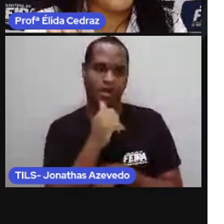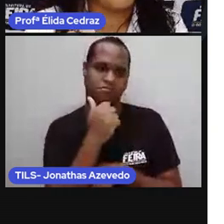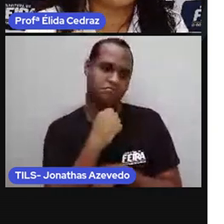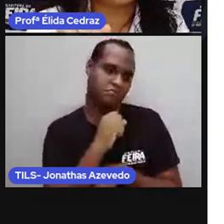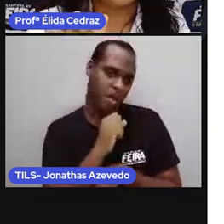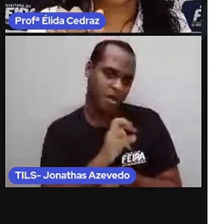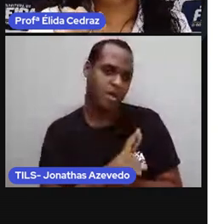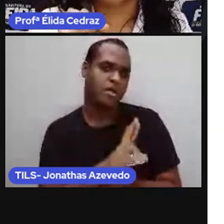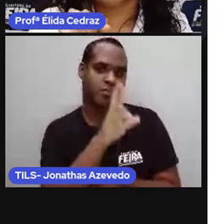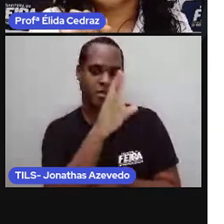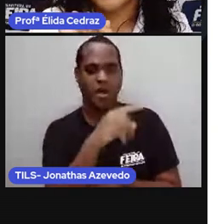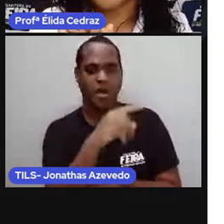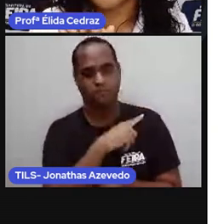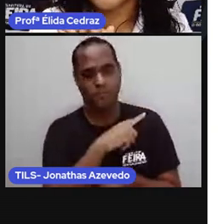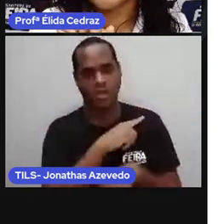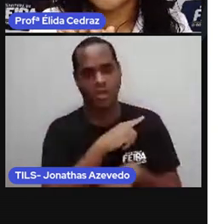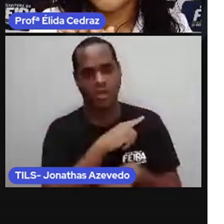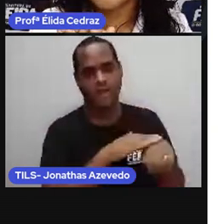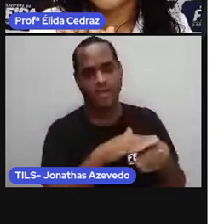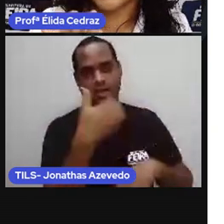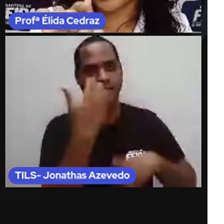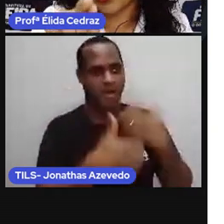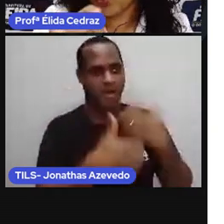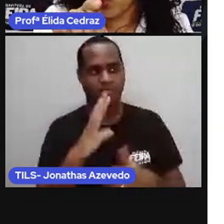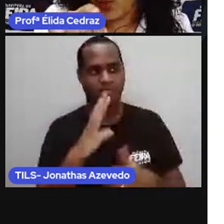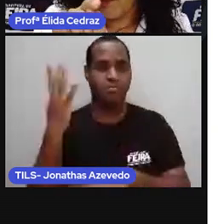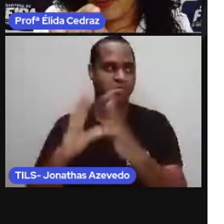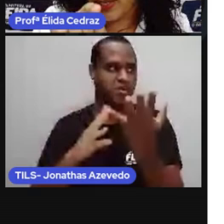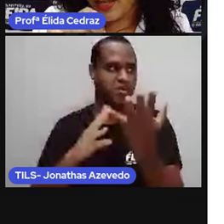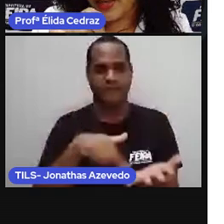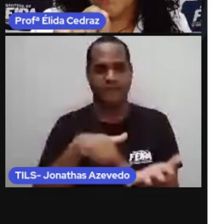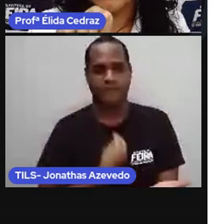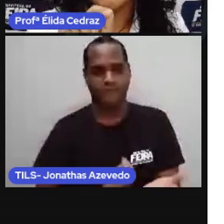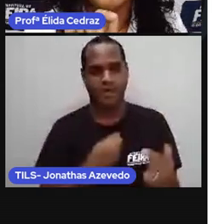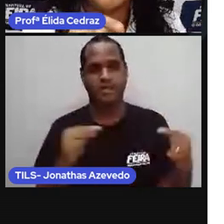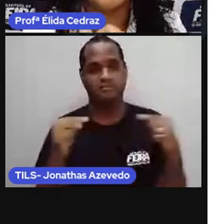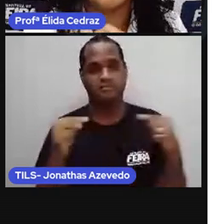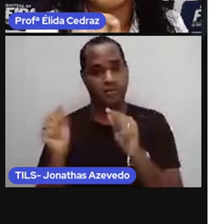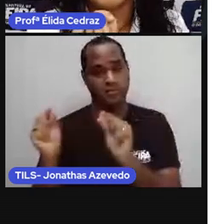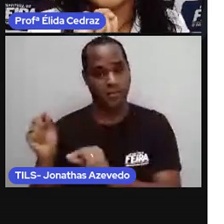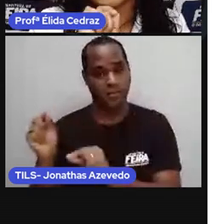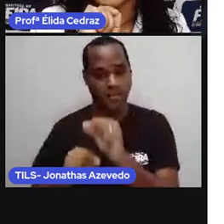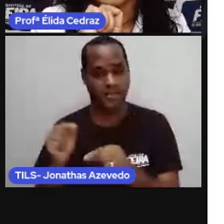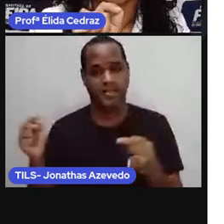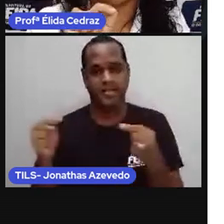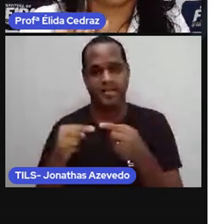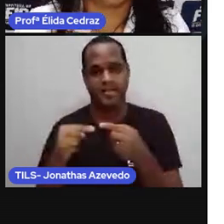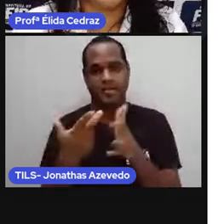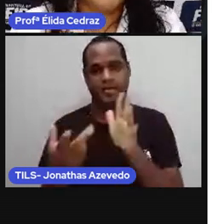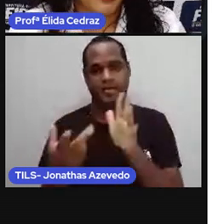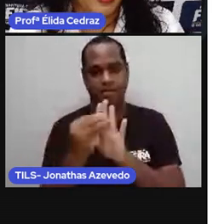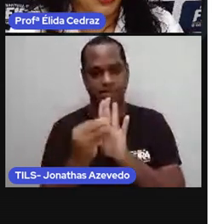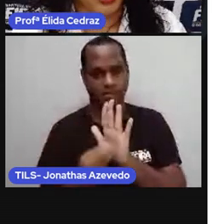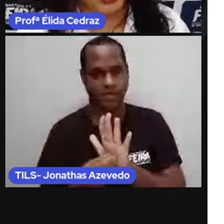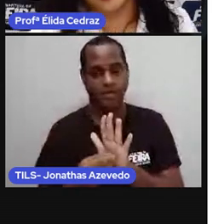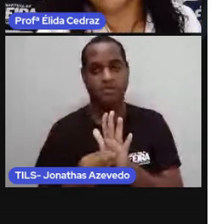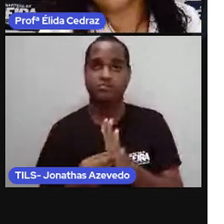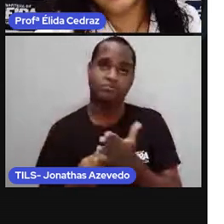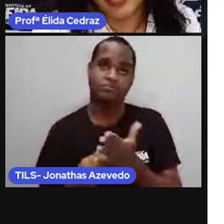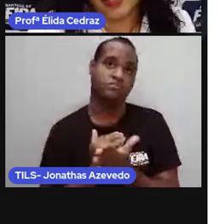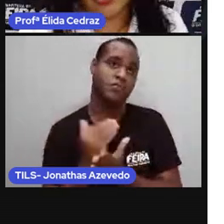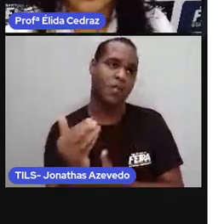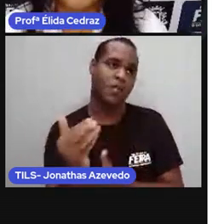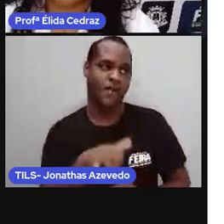responsáveis sobre os acontecimentos da sua vida e vai registrar a idade.